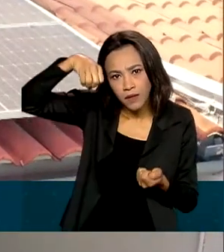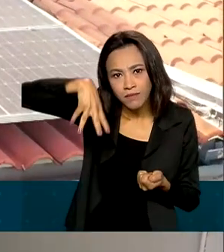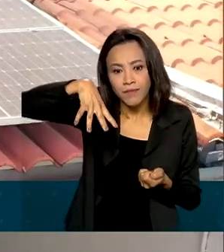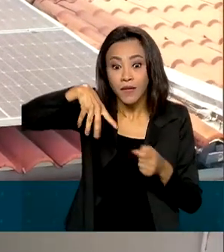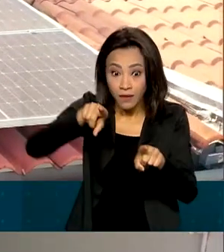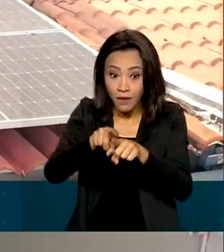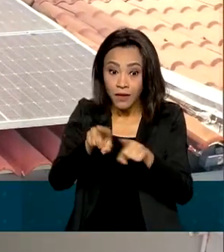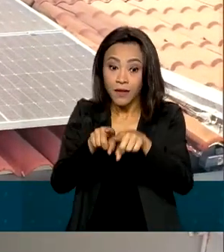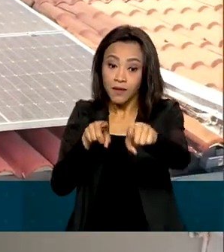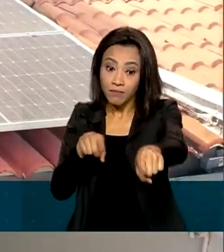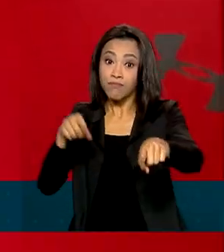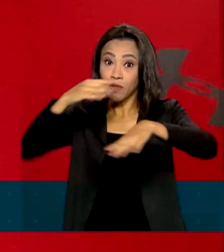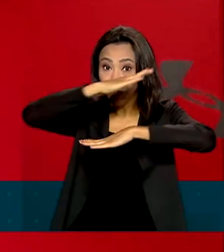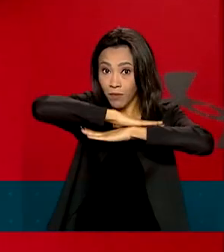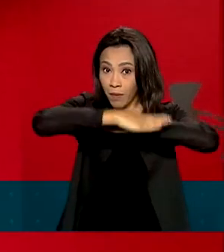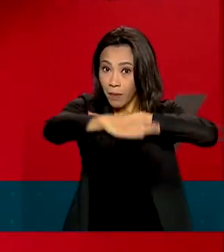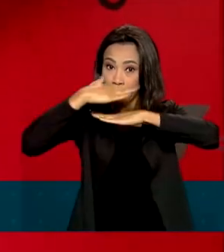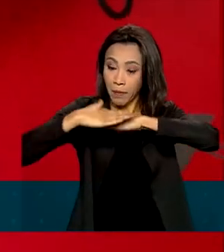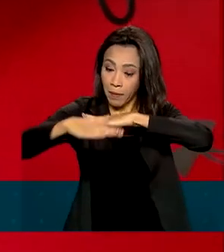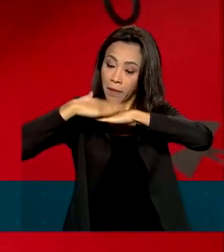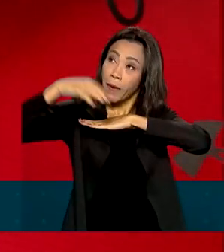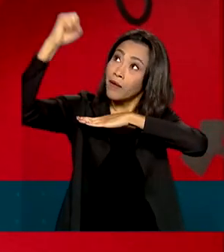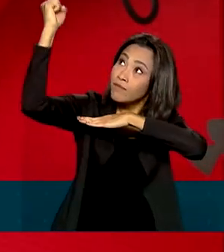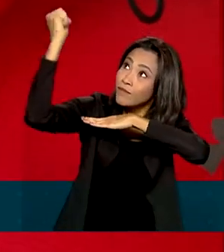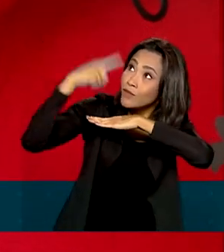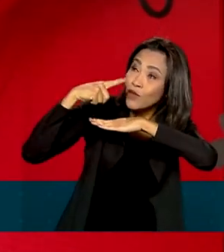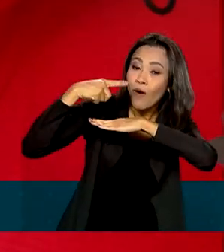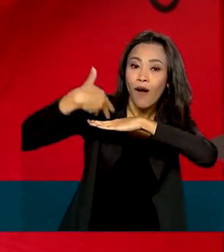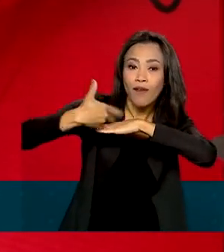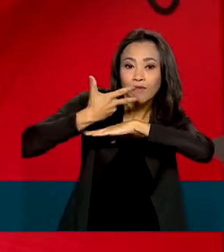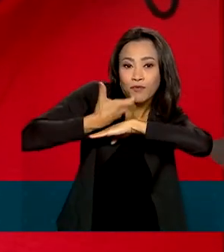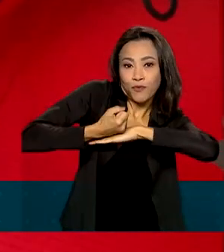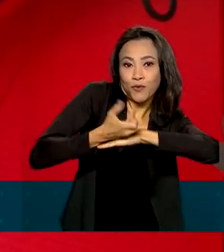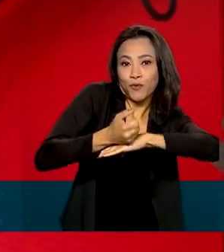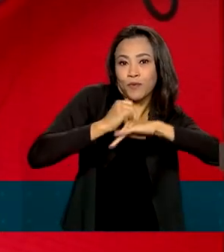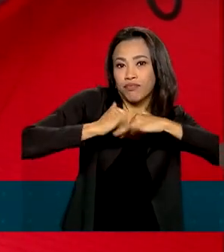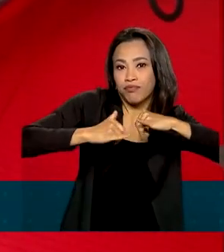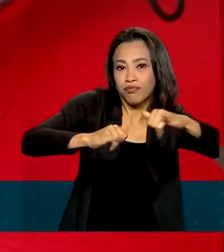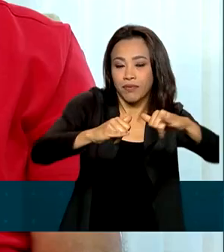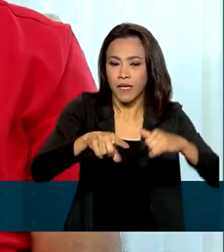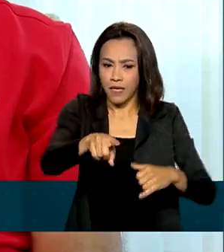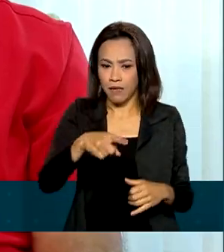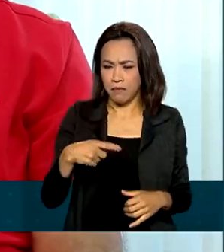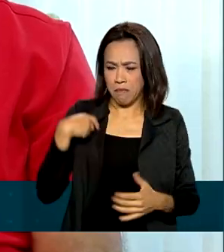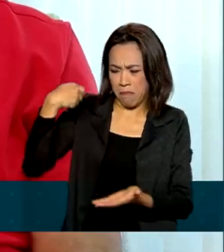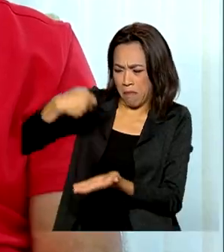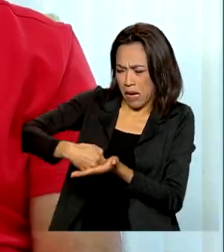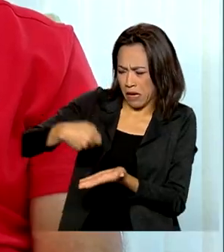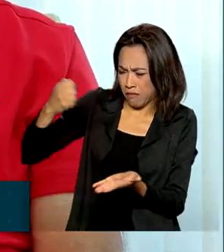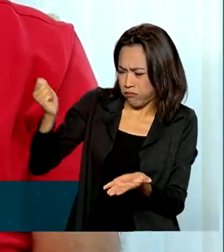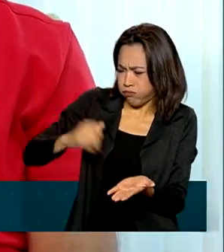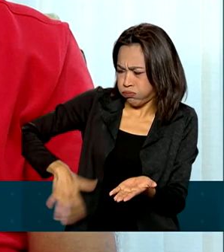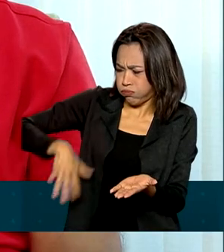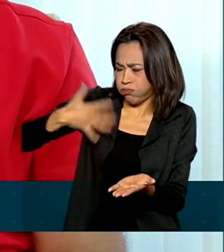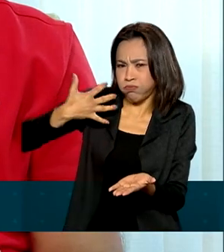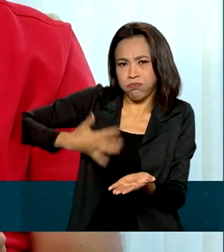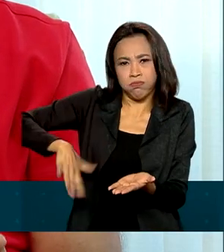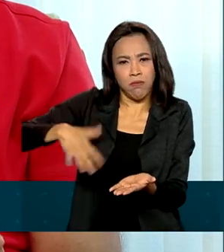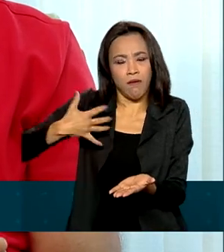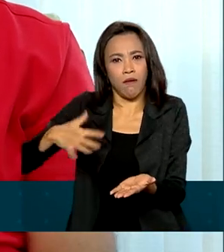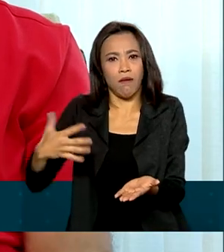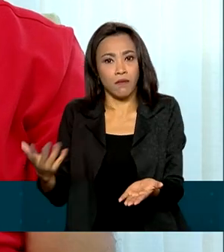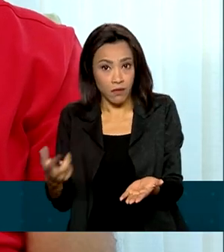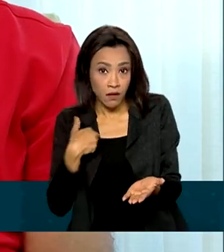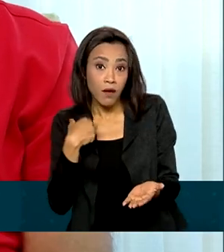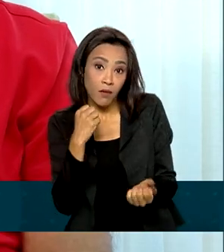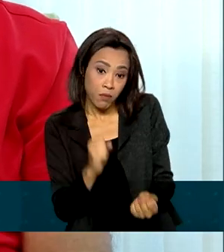placas solares em casa. Ao invés de pagar contas altas de energia, eu posso, sei